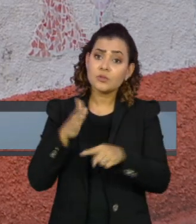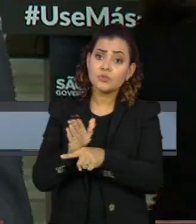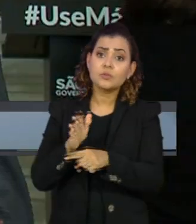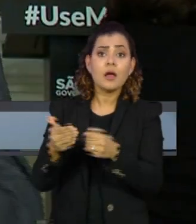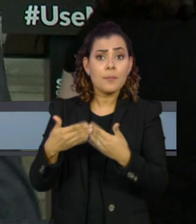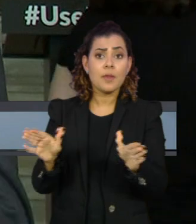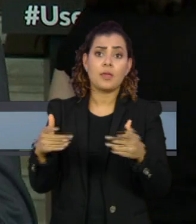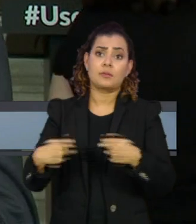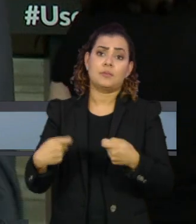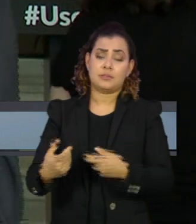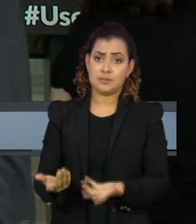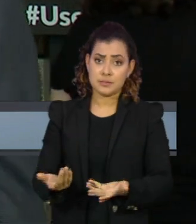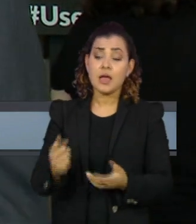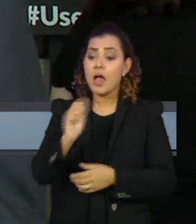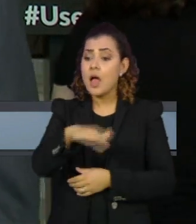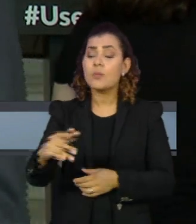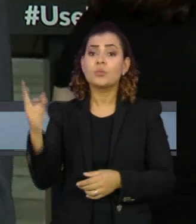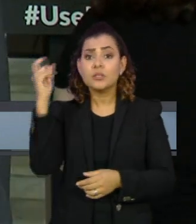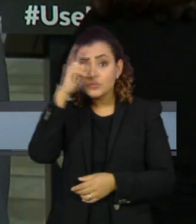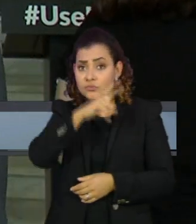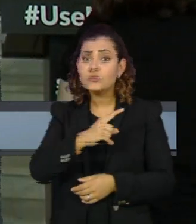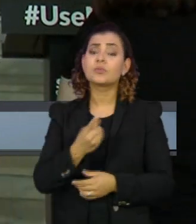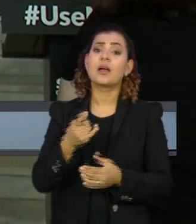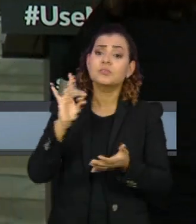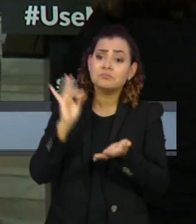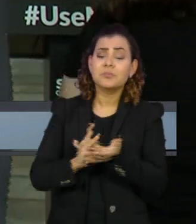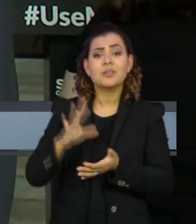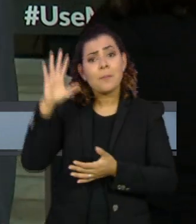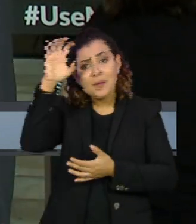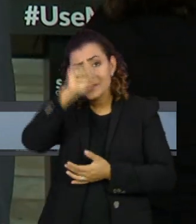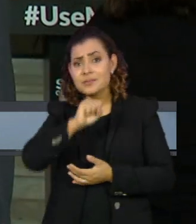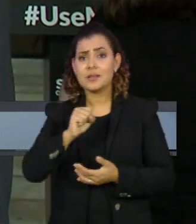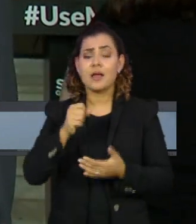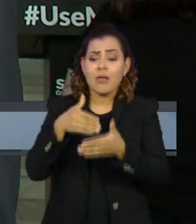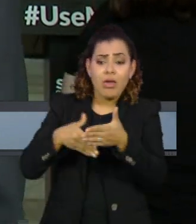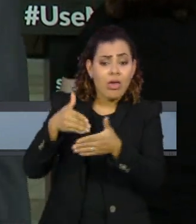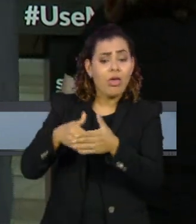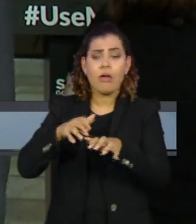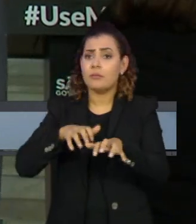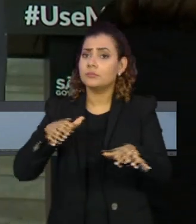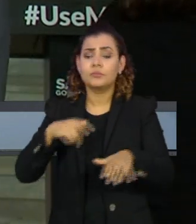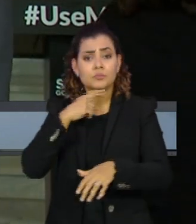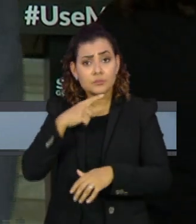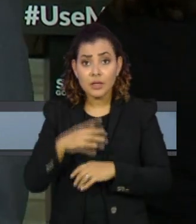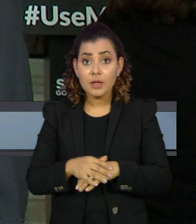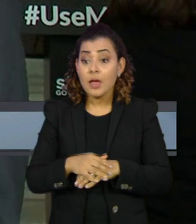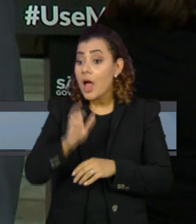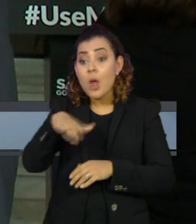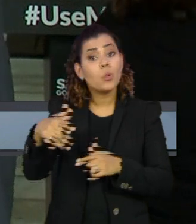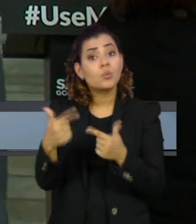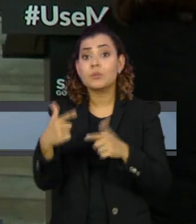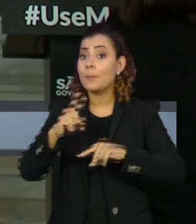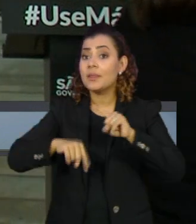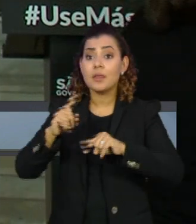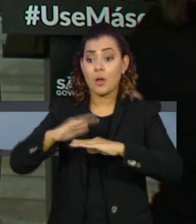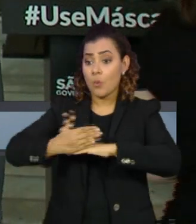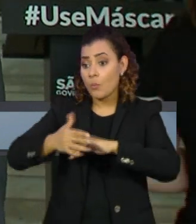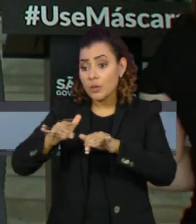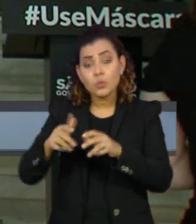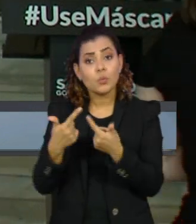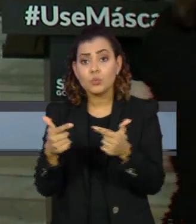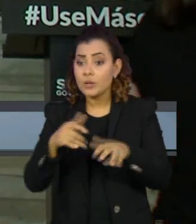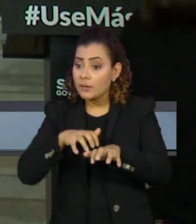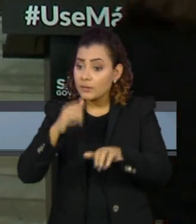precisa estar aberta. Para aquele aluno que tem dificuldades extremas de aprendizagem com educação à distância, ou para aquele aluno que nem tem equipamento, não tem como